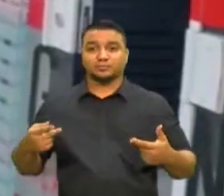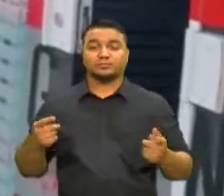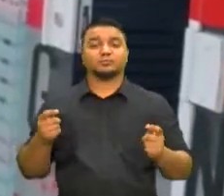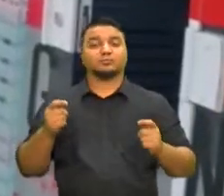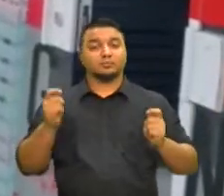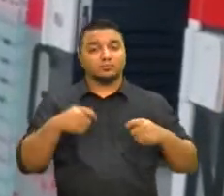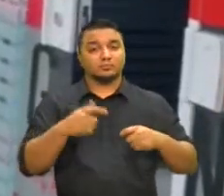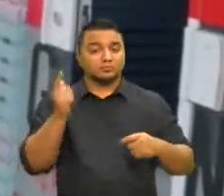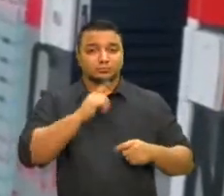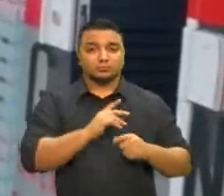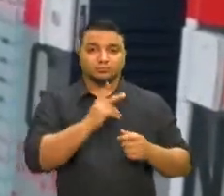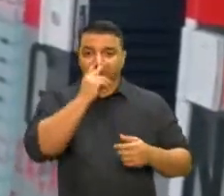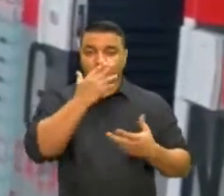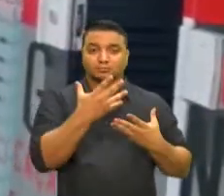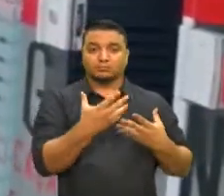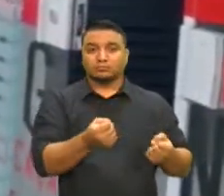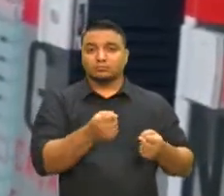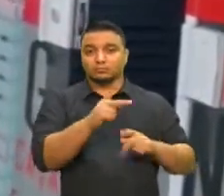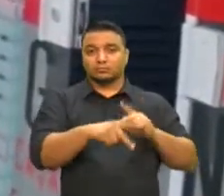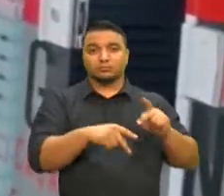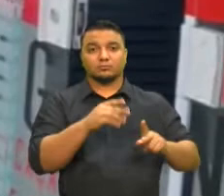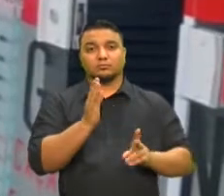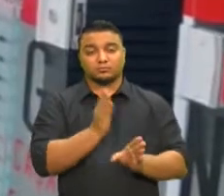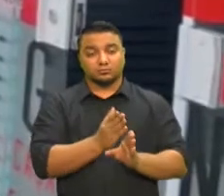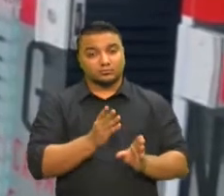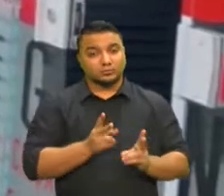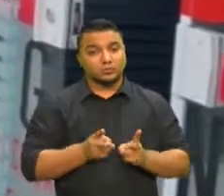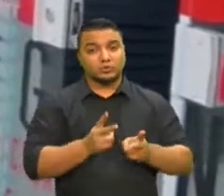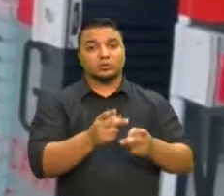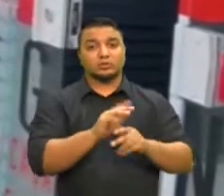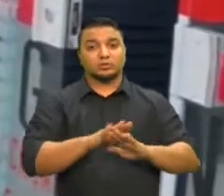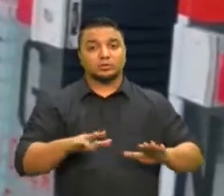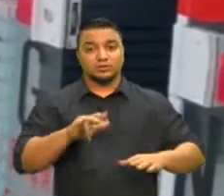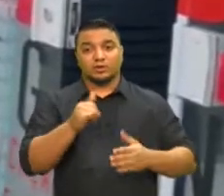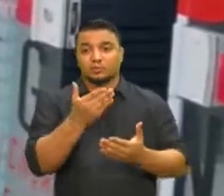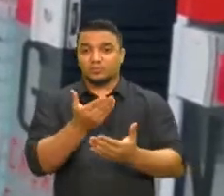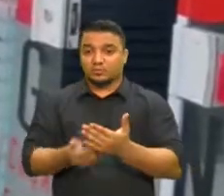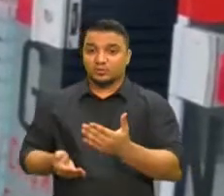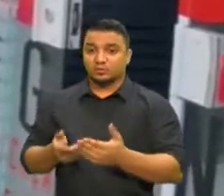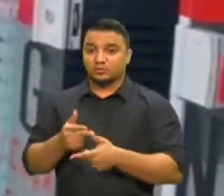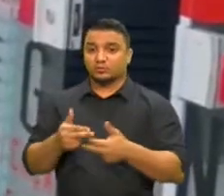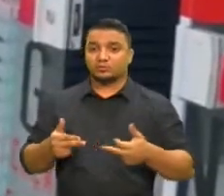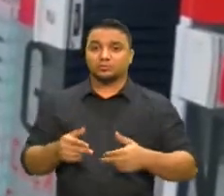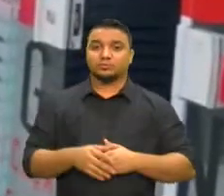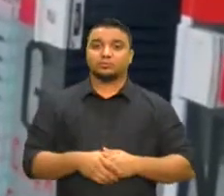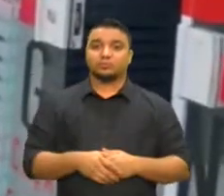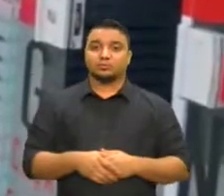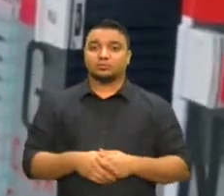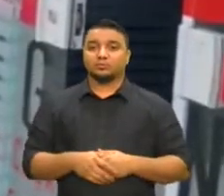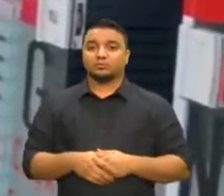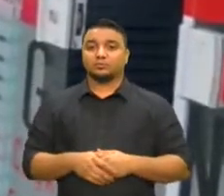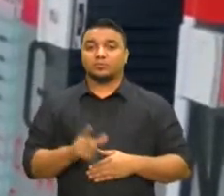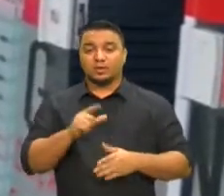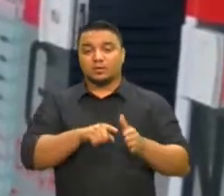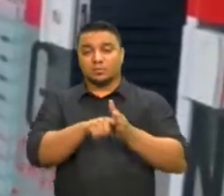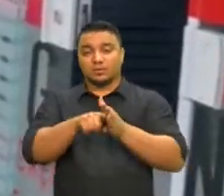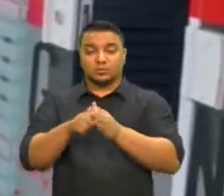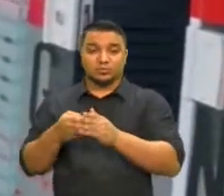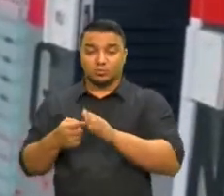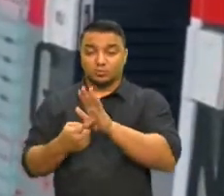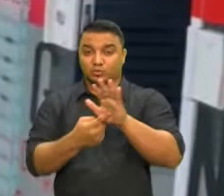cair de novo na graça do povo, porque do jeito que continuar desse jeito caindo, ele está se desmanchando e a pesquisa mostra isso,